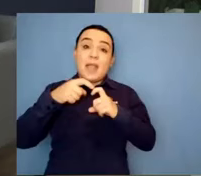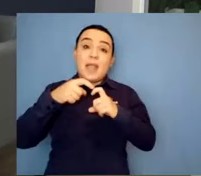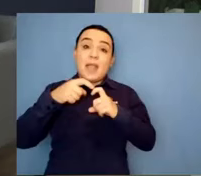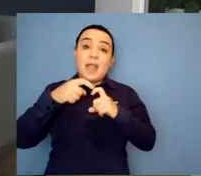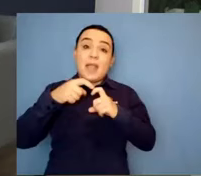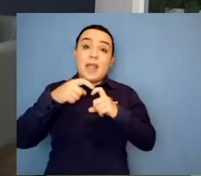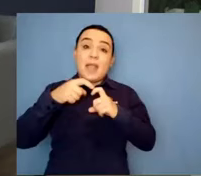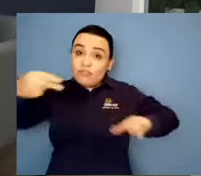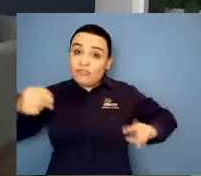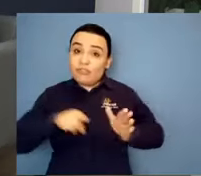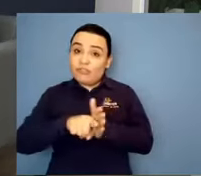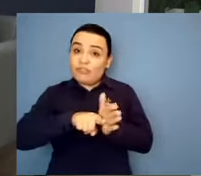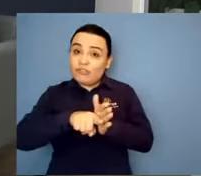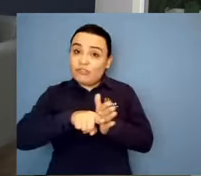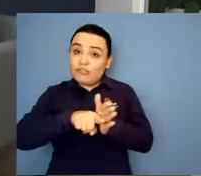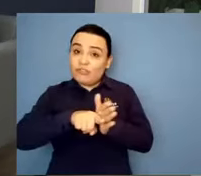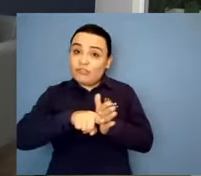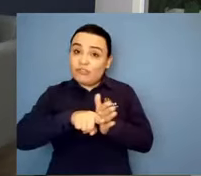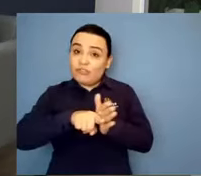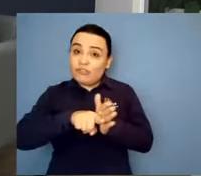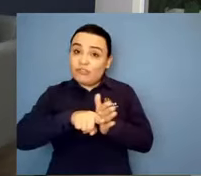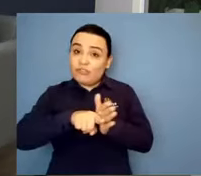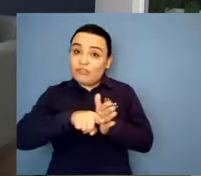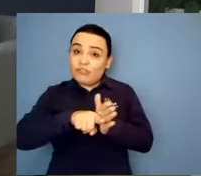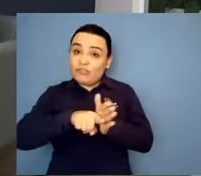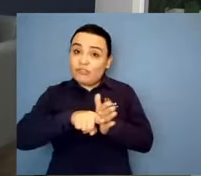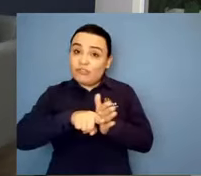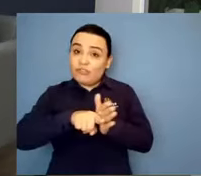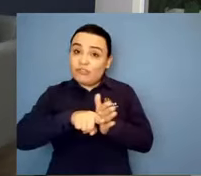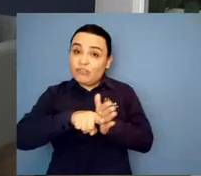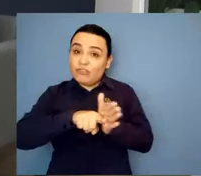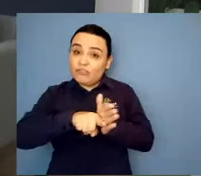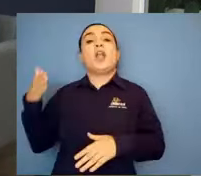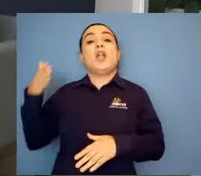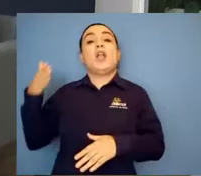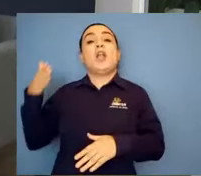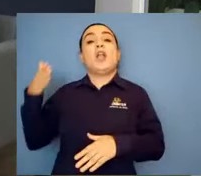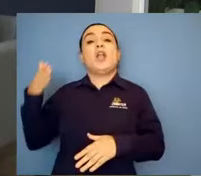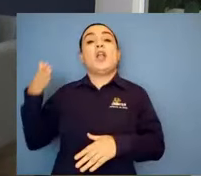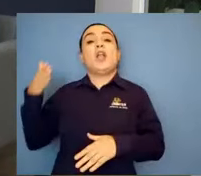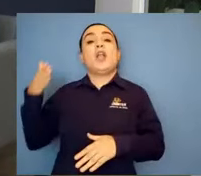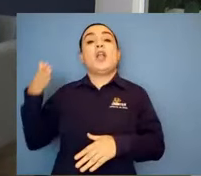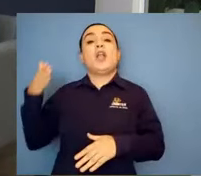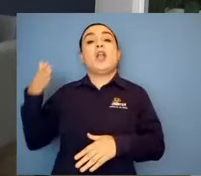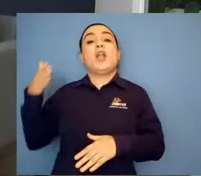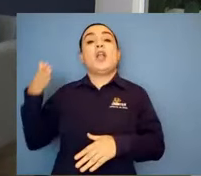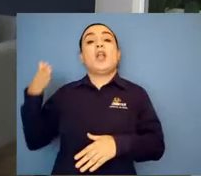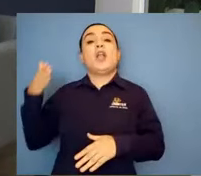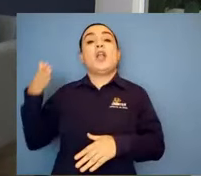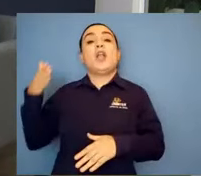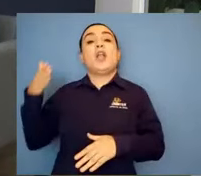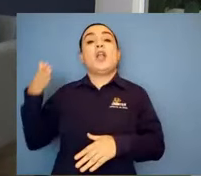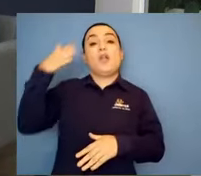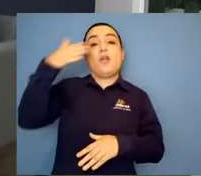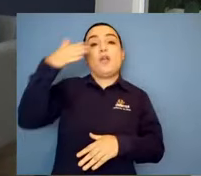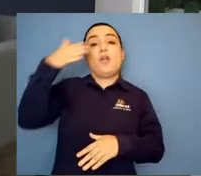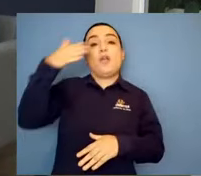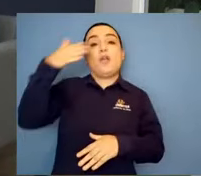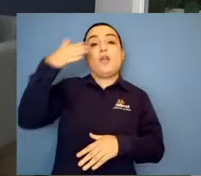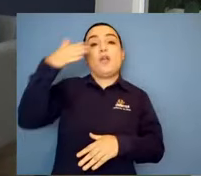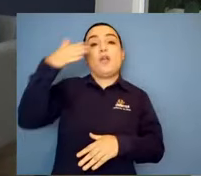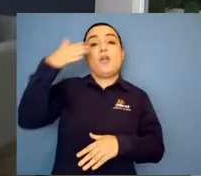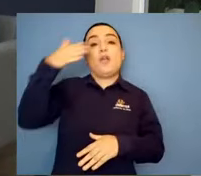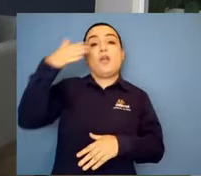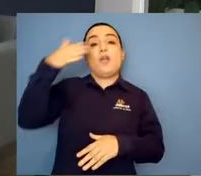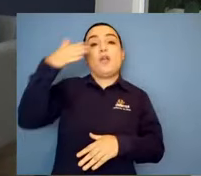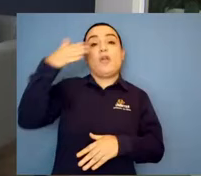dentro de casa. Fui no médico geneticista. Ele viu a gravidade, né? Agradeço imensamente até